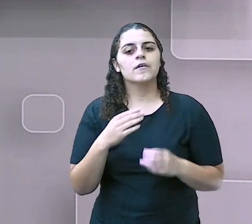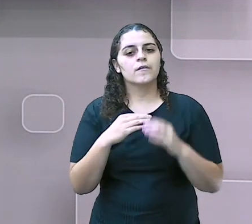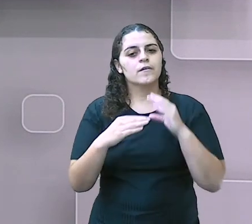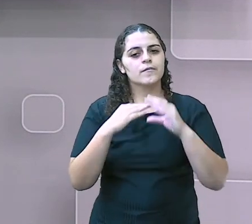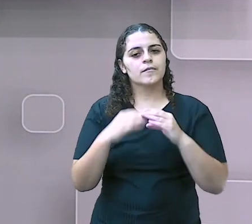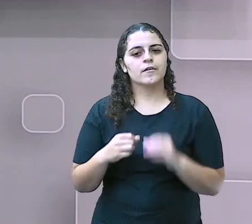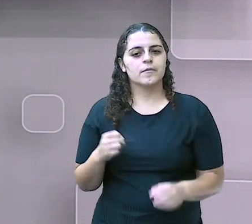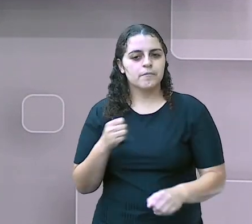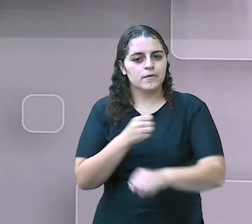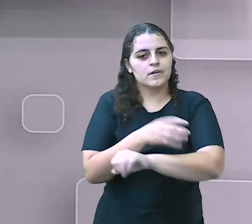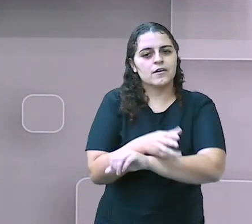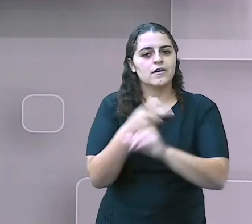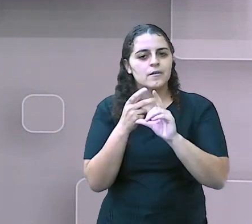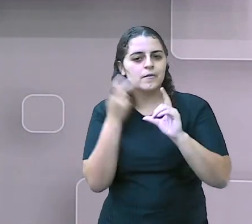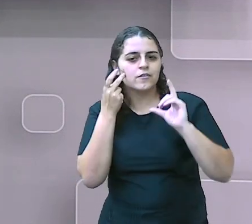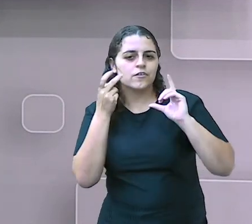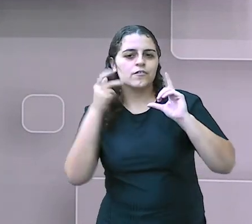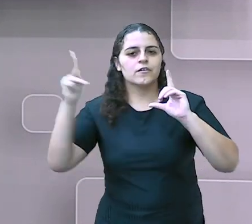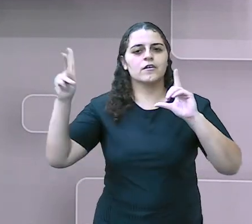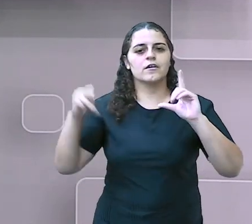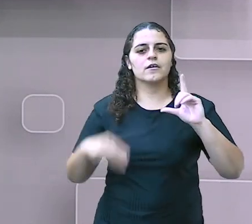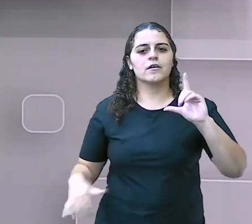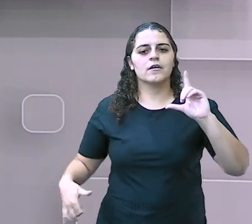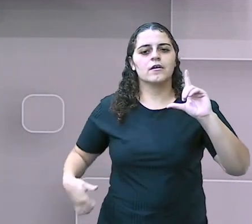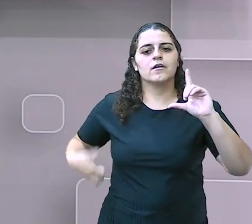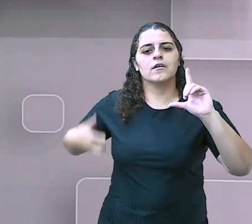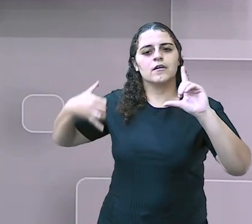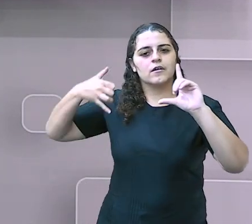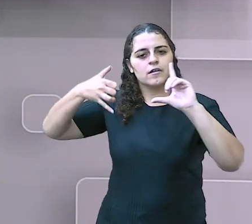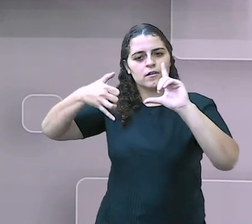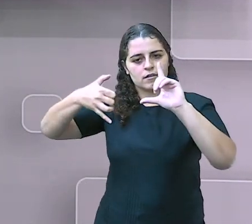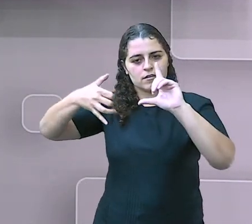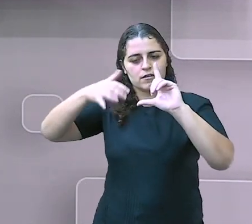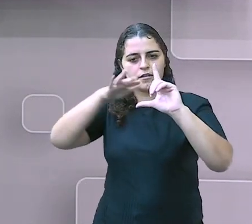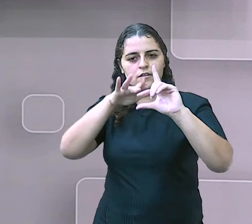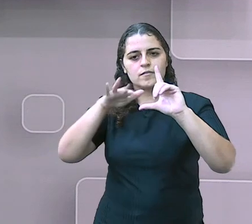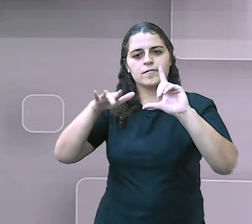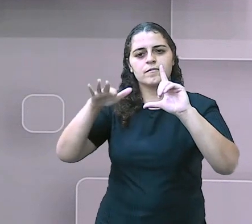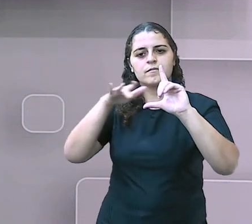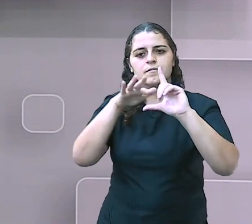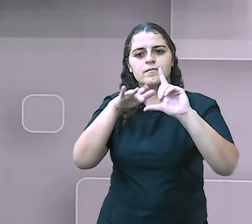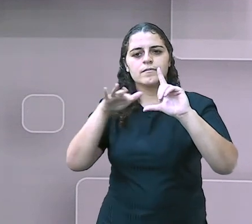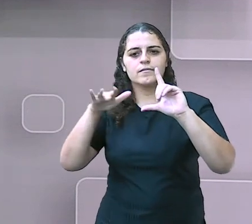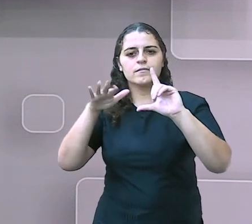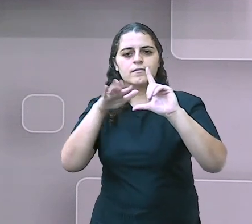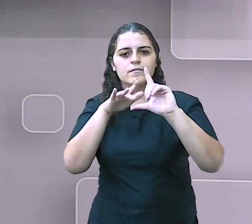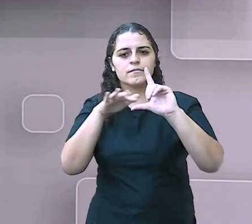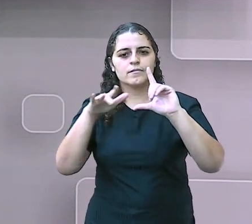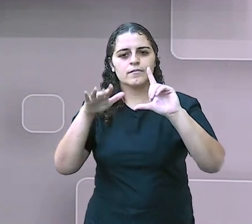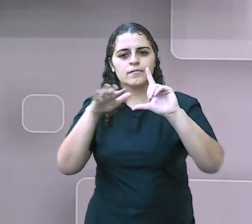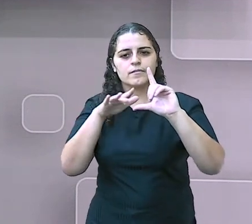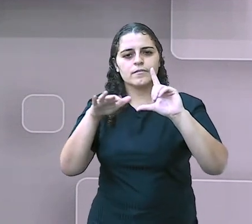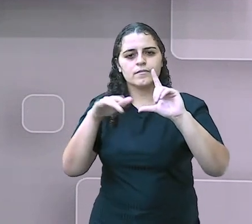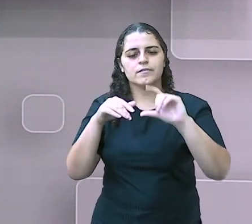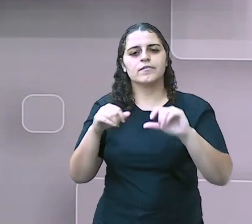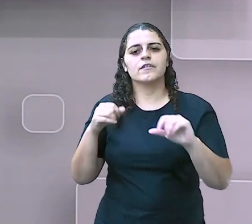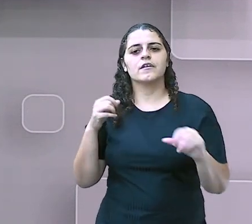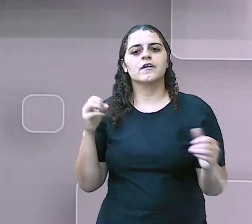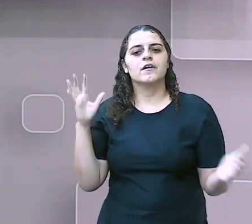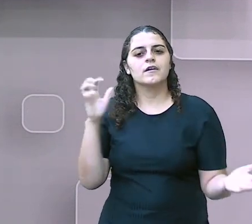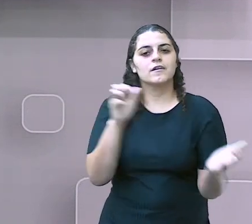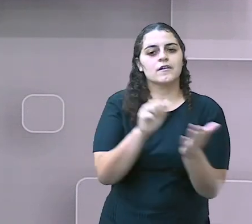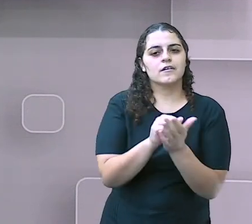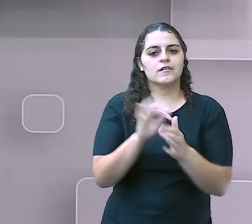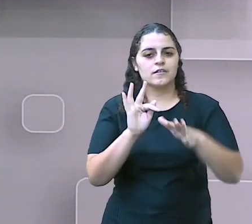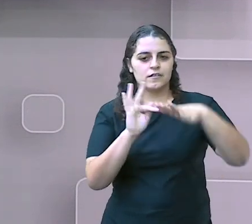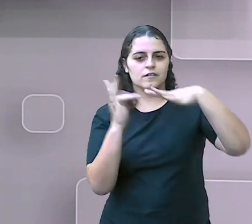E para acessar a nossa plataforma SMEDGV, aponte a câmera do seu celular na imagem que aparece no canto da tela. Acesse nossas redes